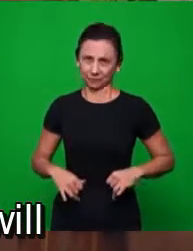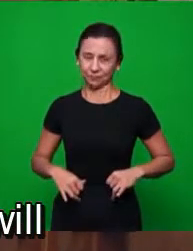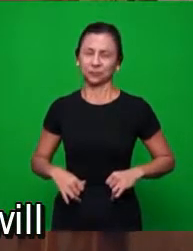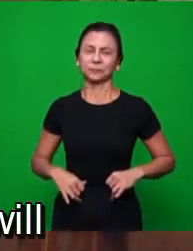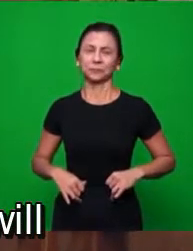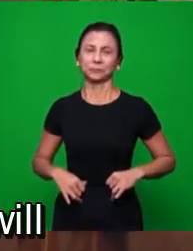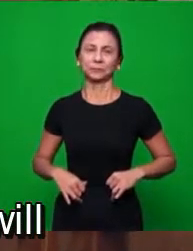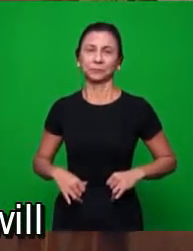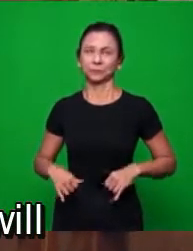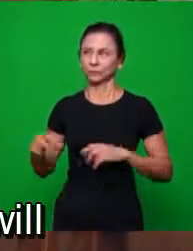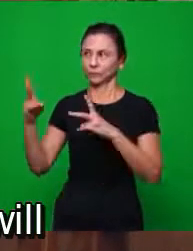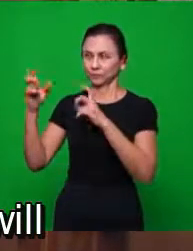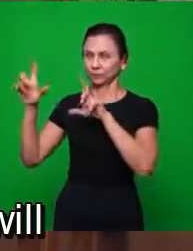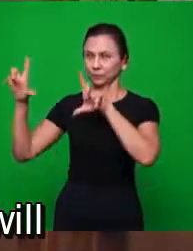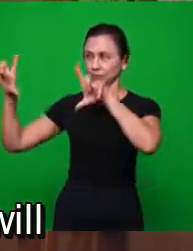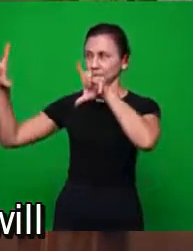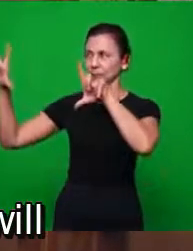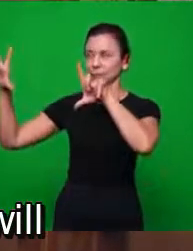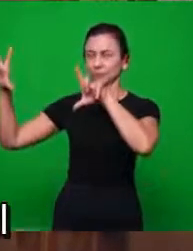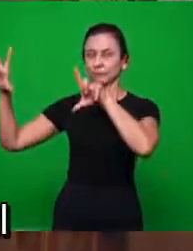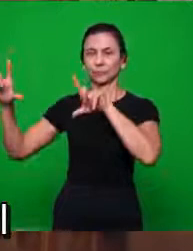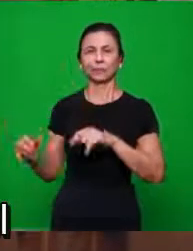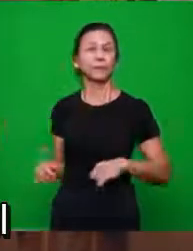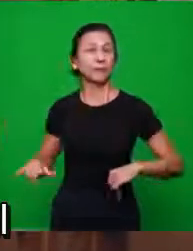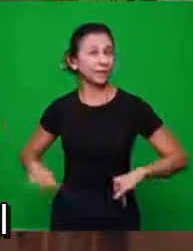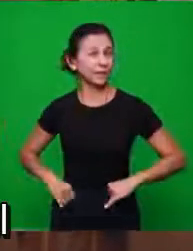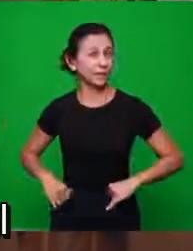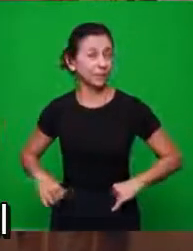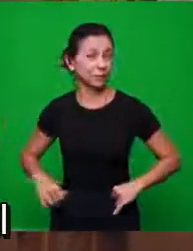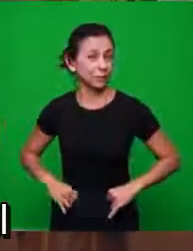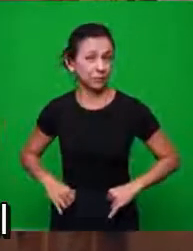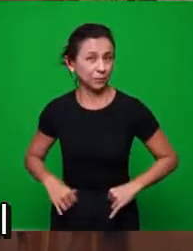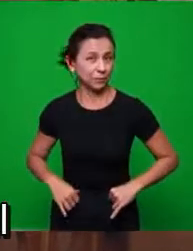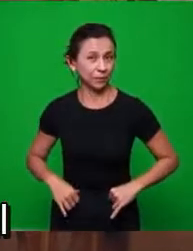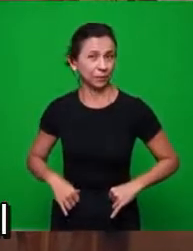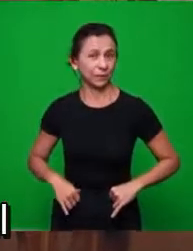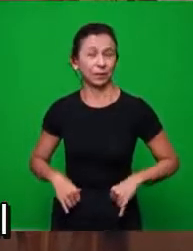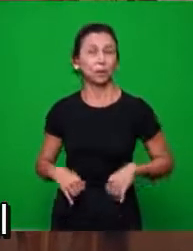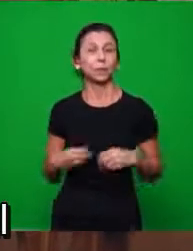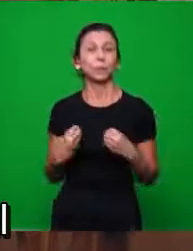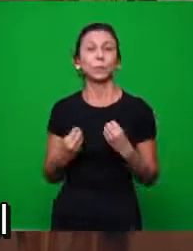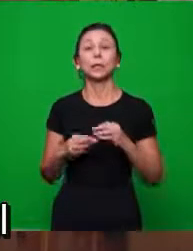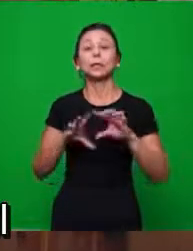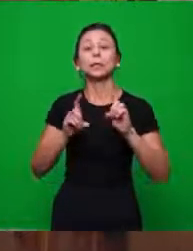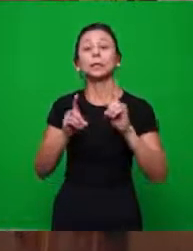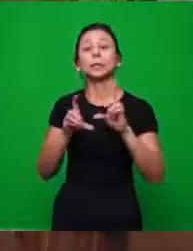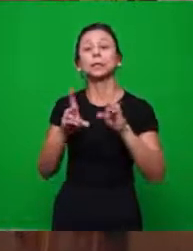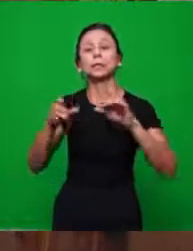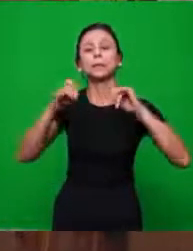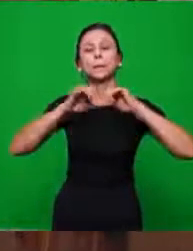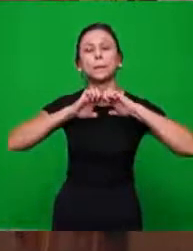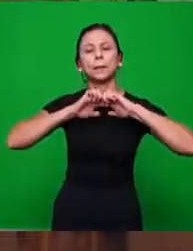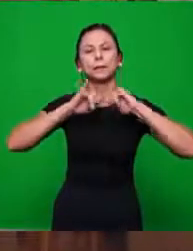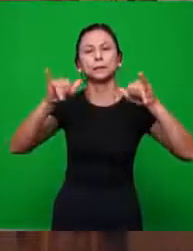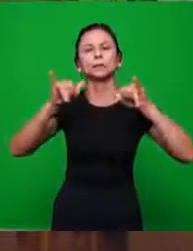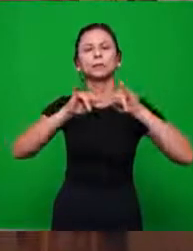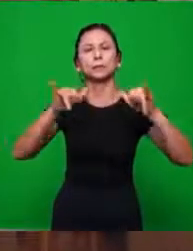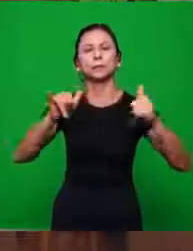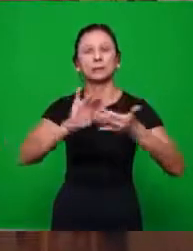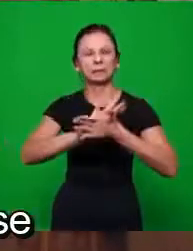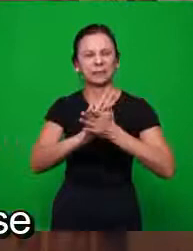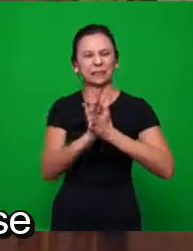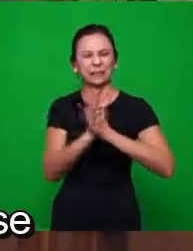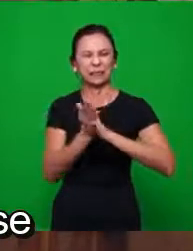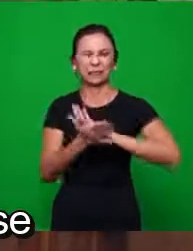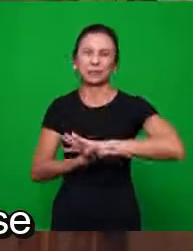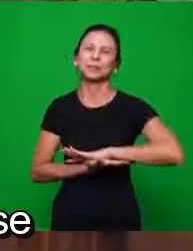sofrer, o quadro que estava aí, ela vai sofrer pela doutrina que está aqui, ela vai ser esmagada aqui. Por que que